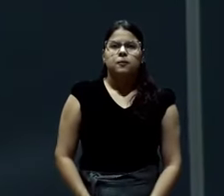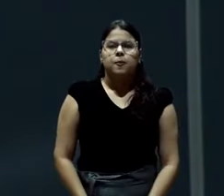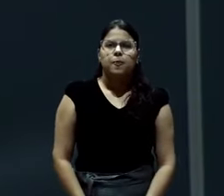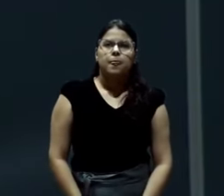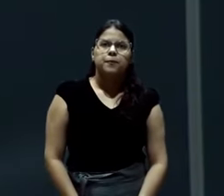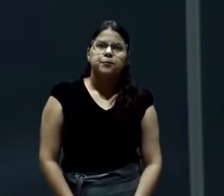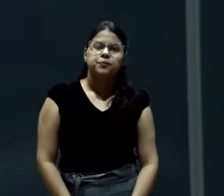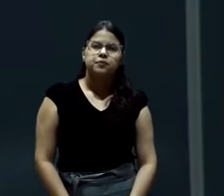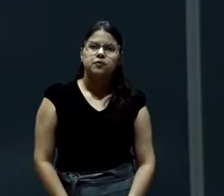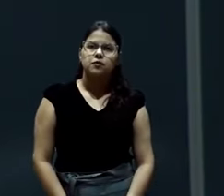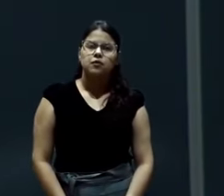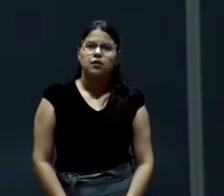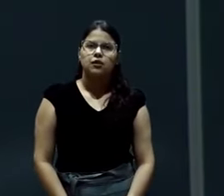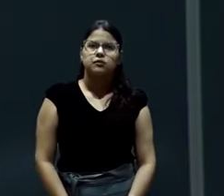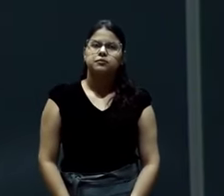Eu entro